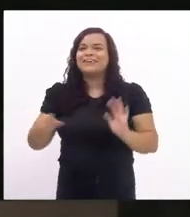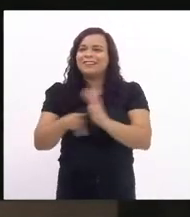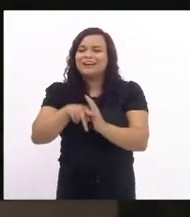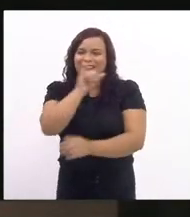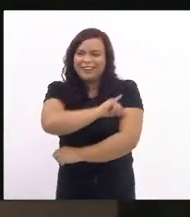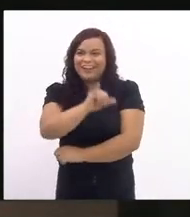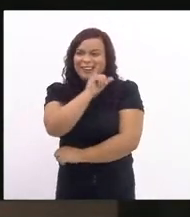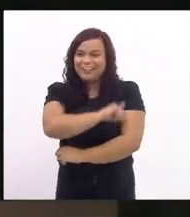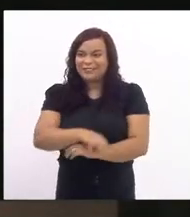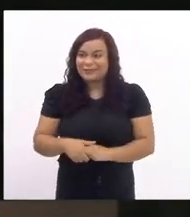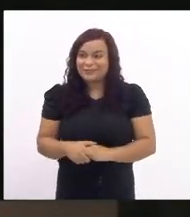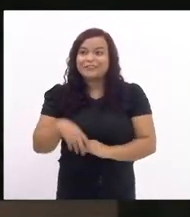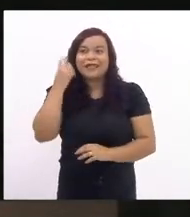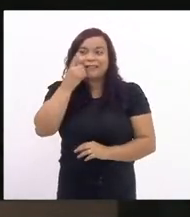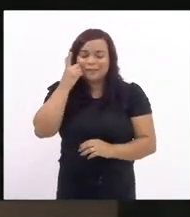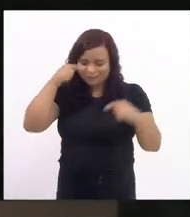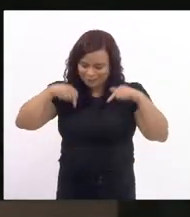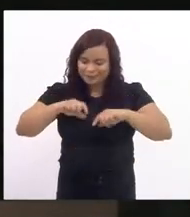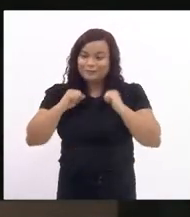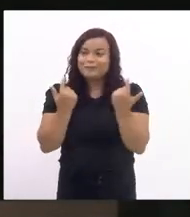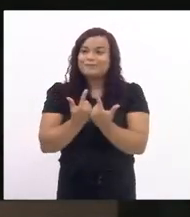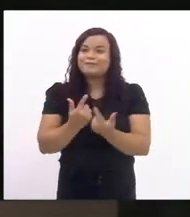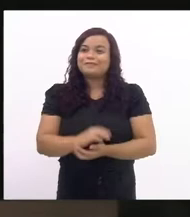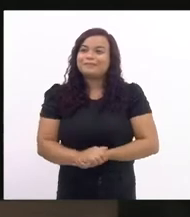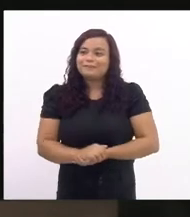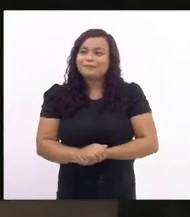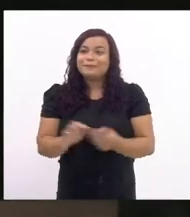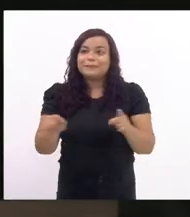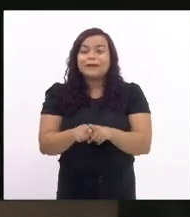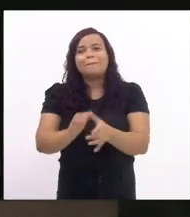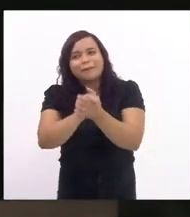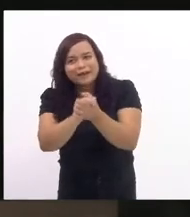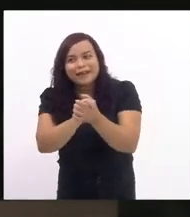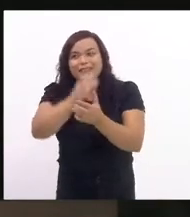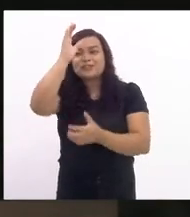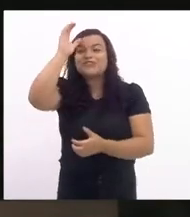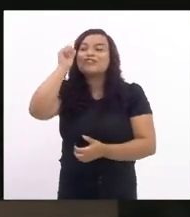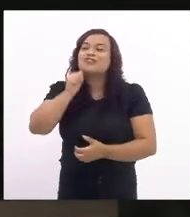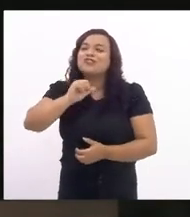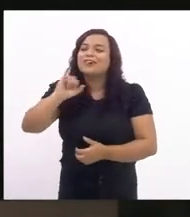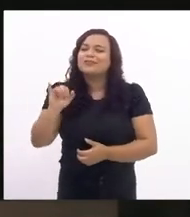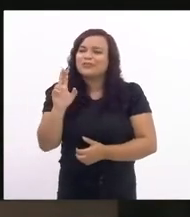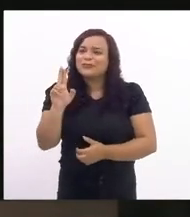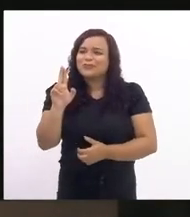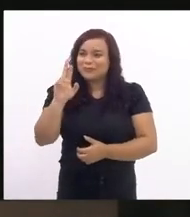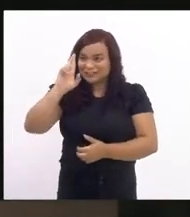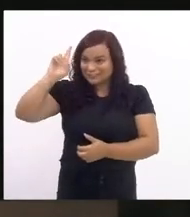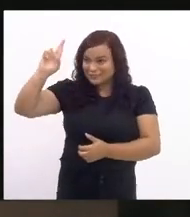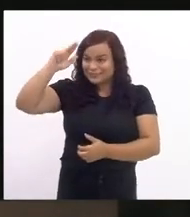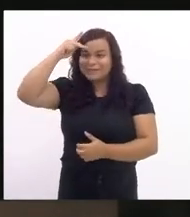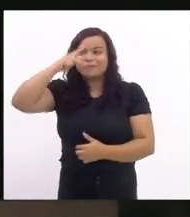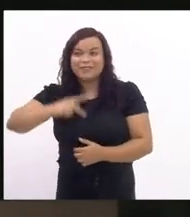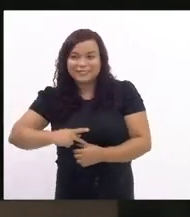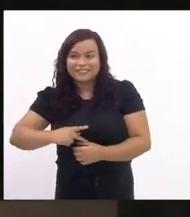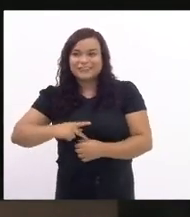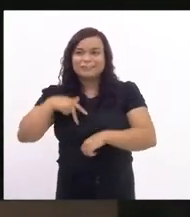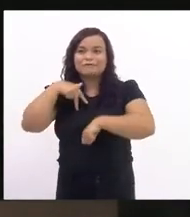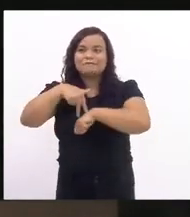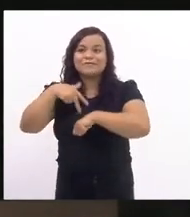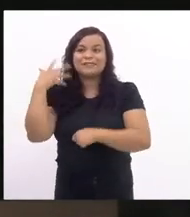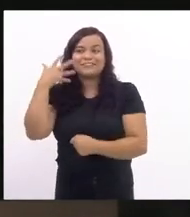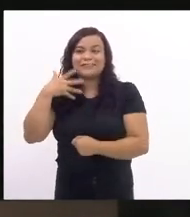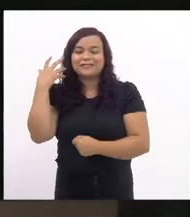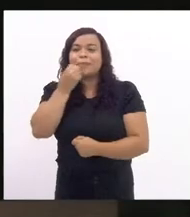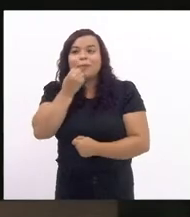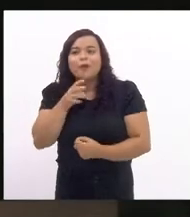pelas deputadas dessa casa parabenizar a Tia Ju que preside essa sessão é sempre bom vê